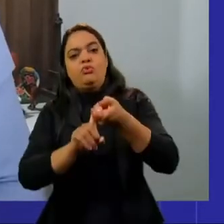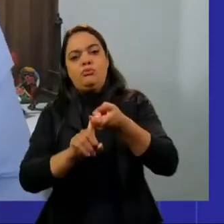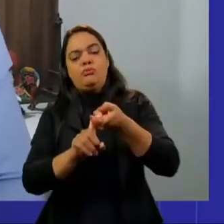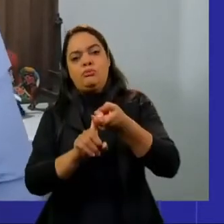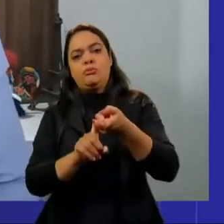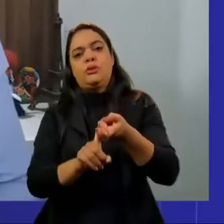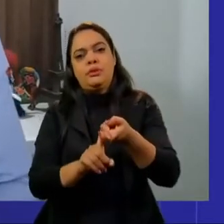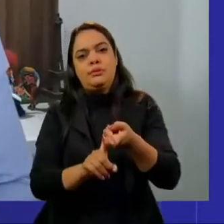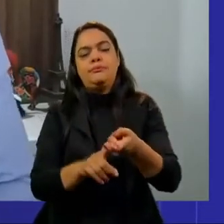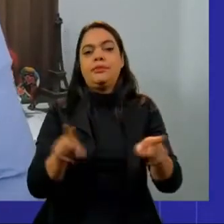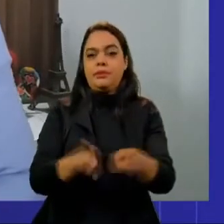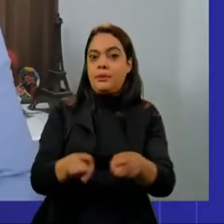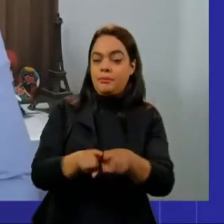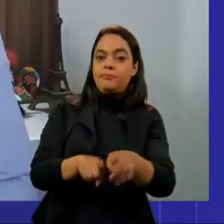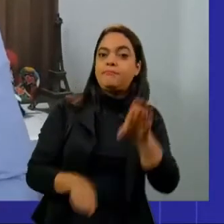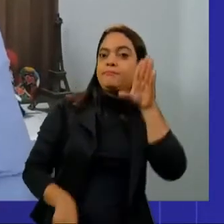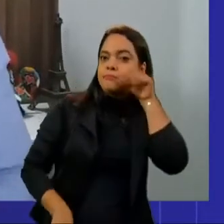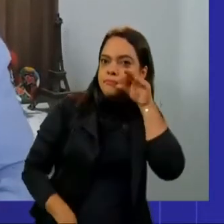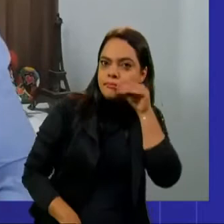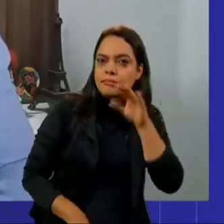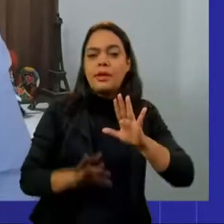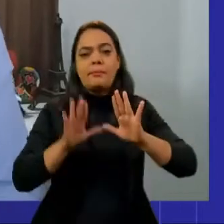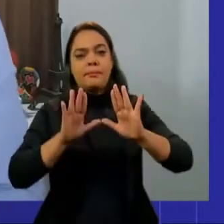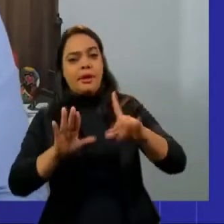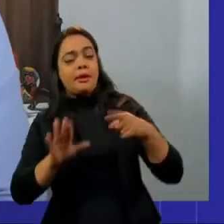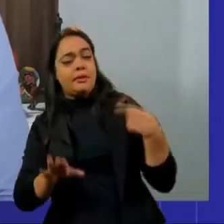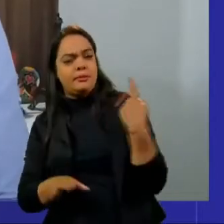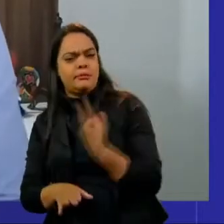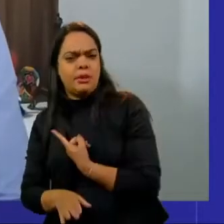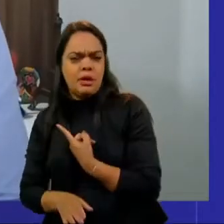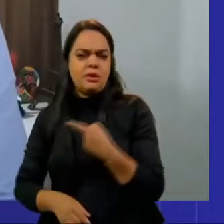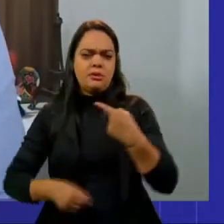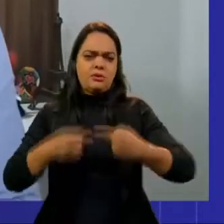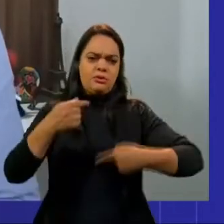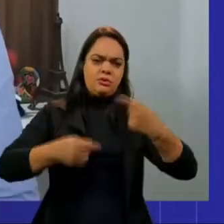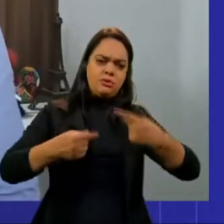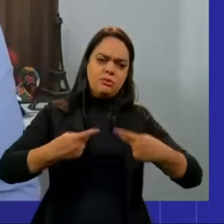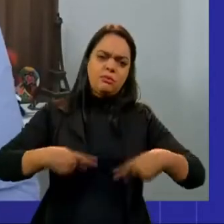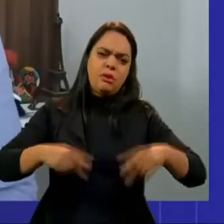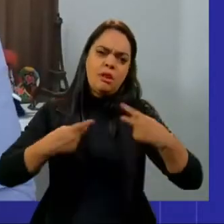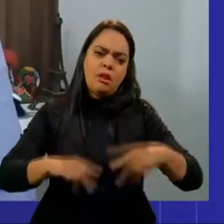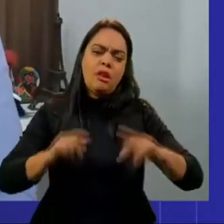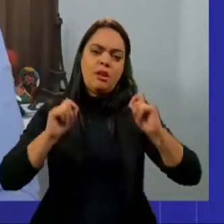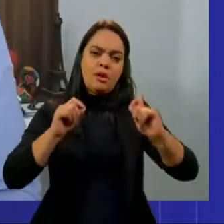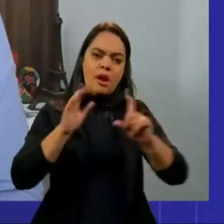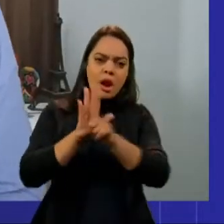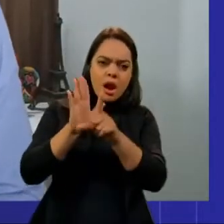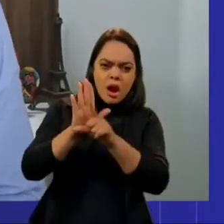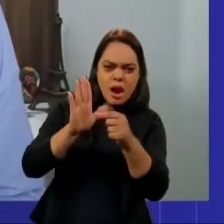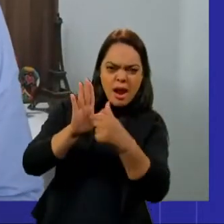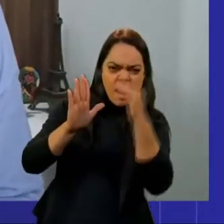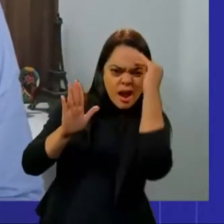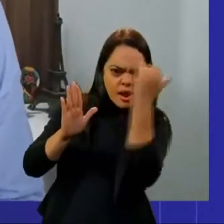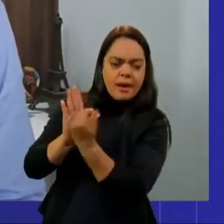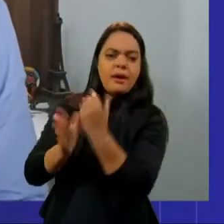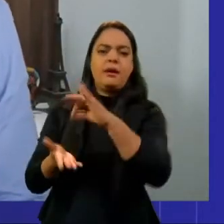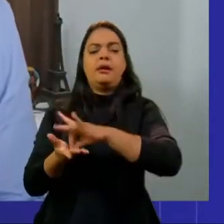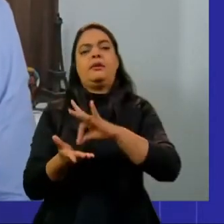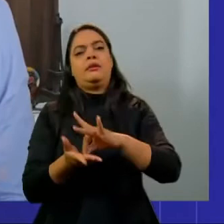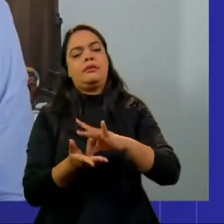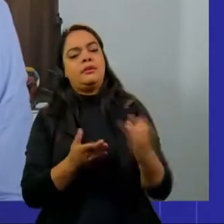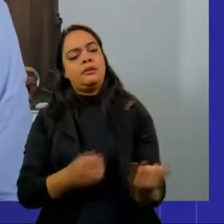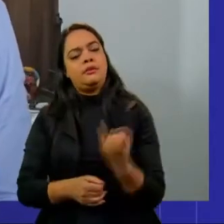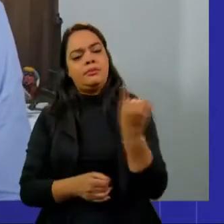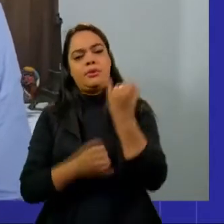de trabalhadores domésticos. Contudo, quando a gente fala nessa aplicação da lei, é importante a gente destacar